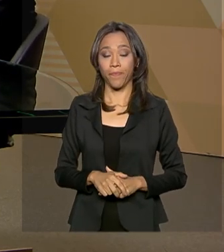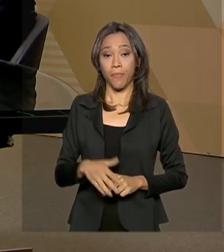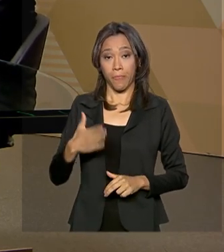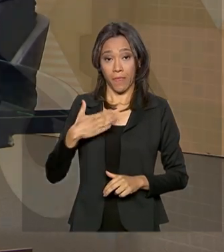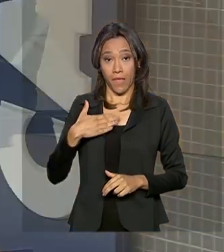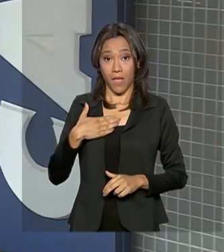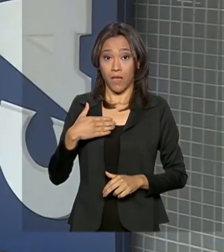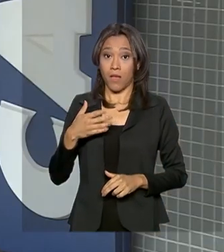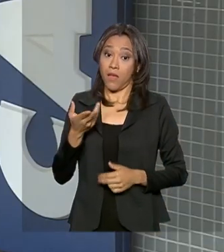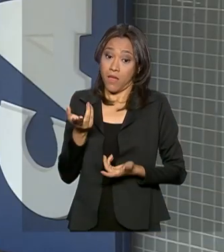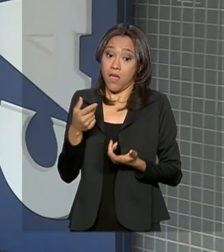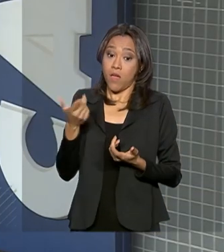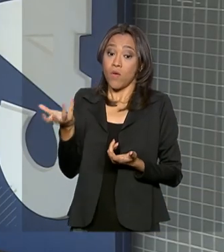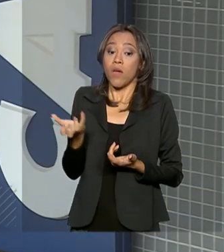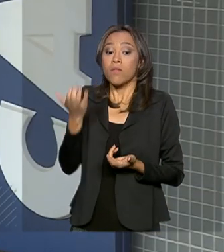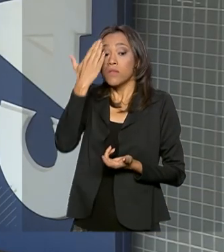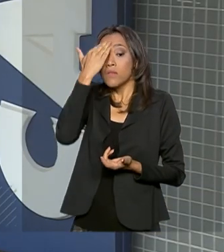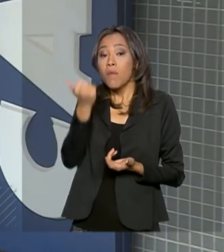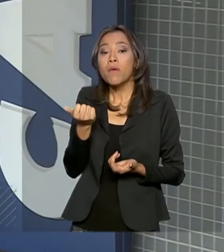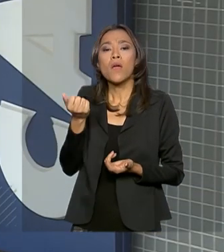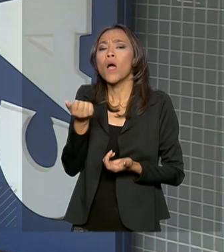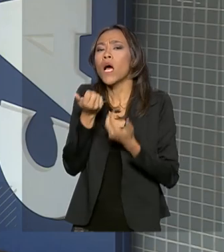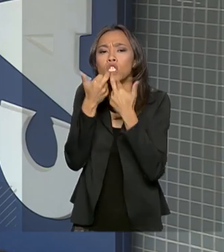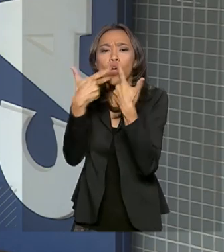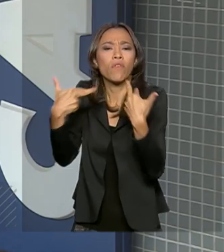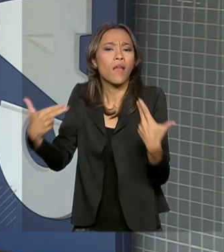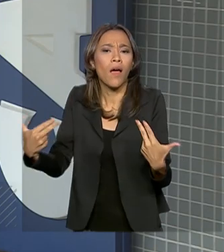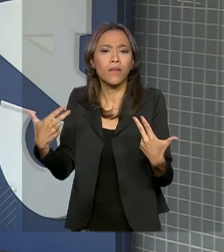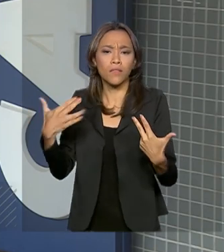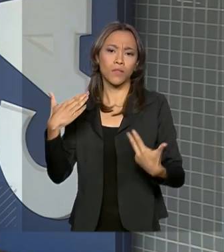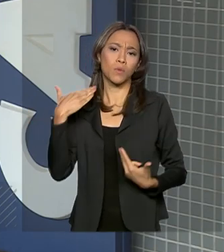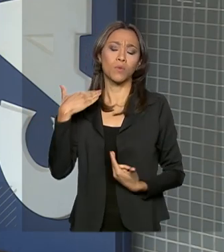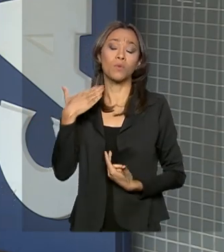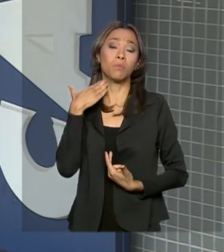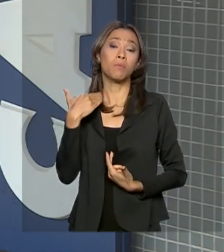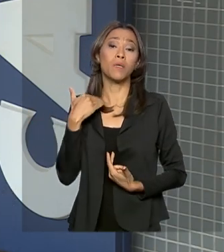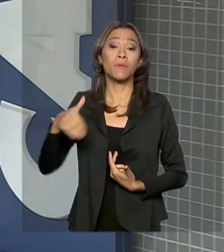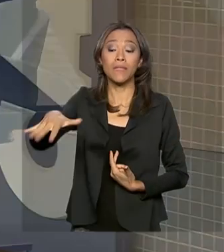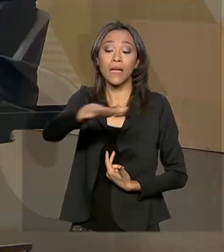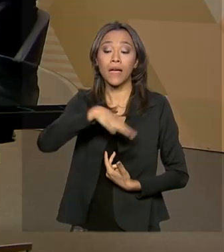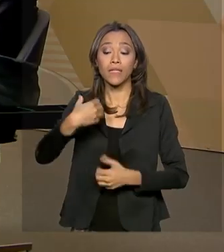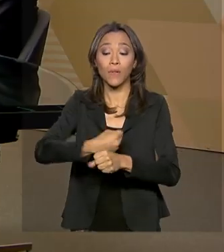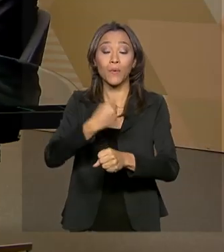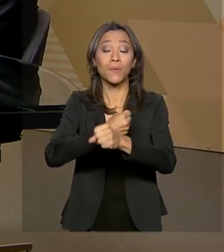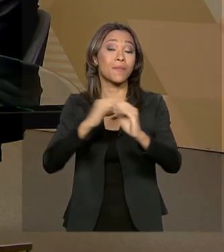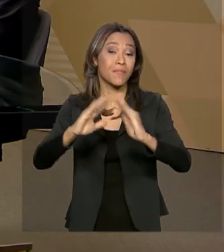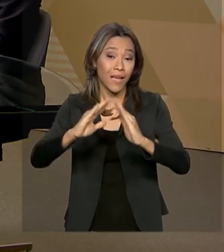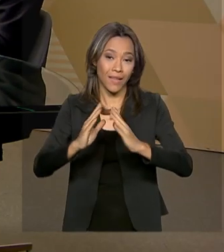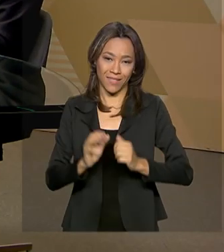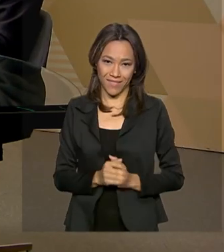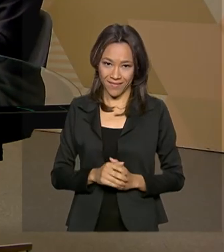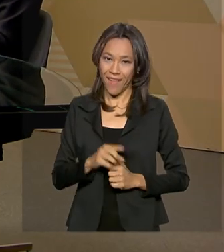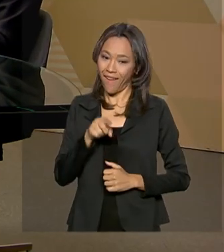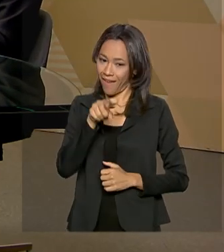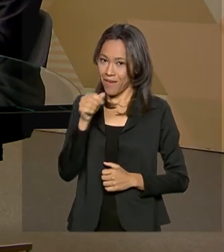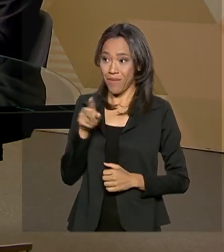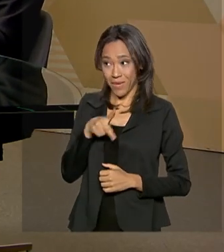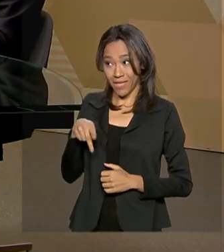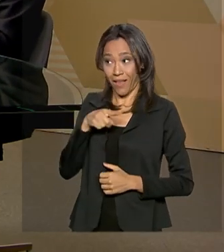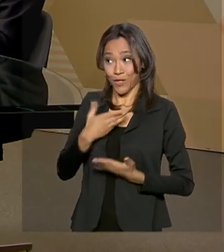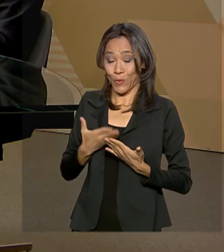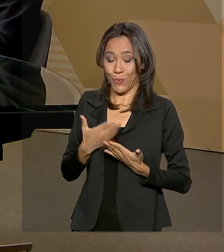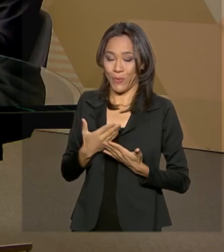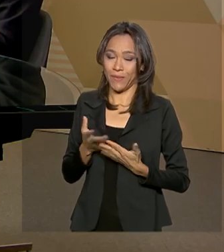nome é Giovanna Santana e eu queria saber quais as novidades da caixa para o setor habitacional. Ela é estudante, presidente.